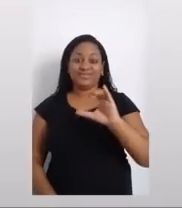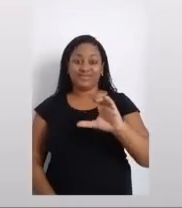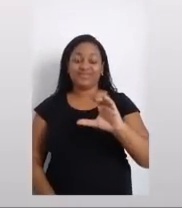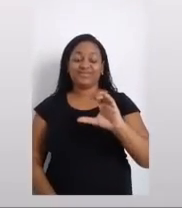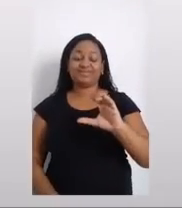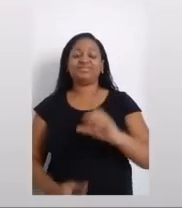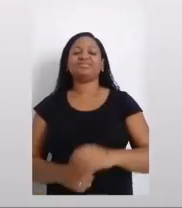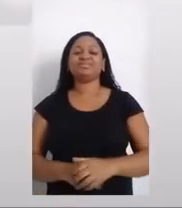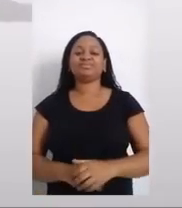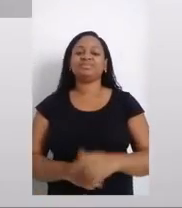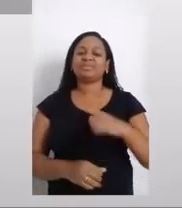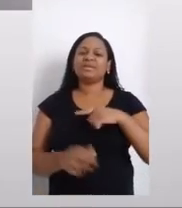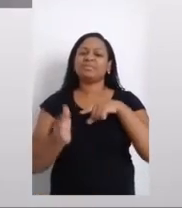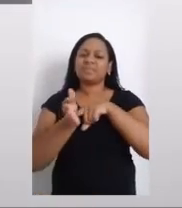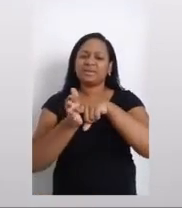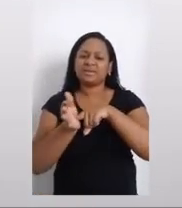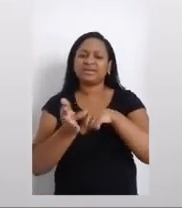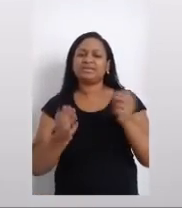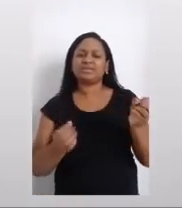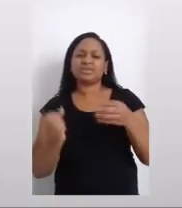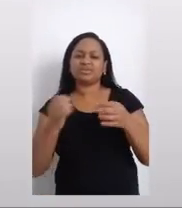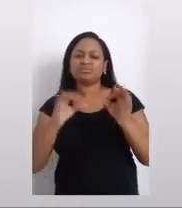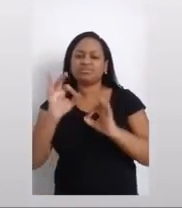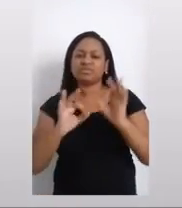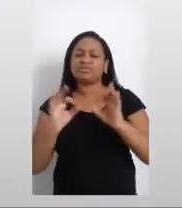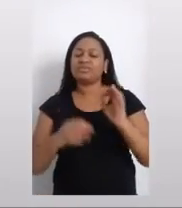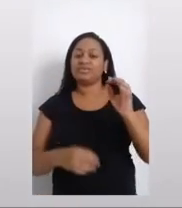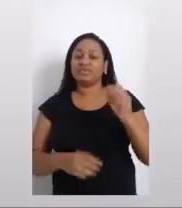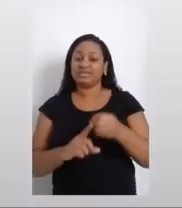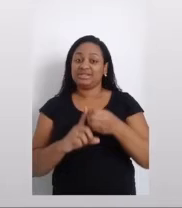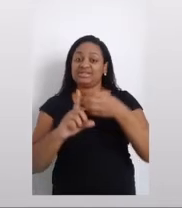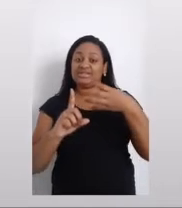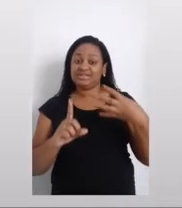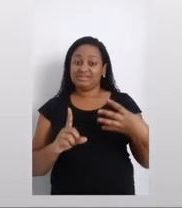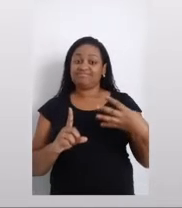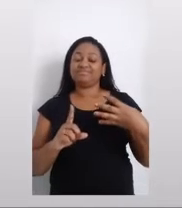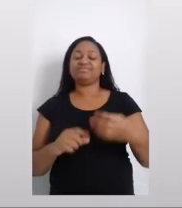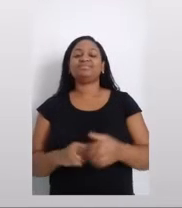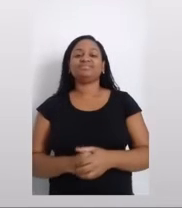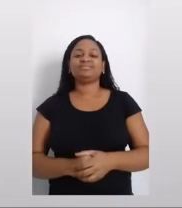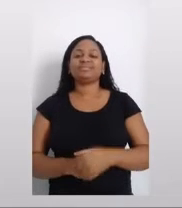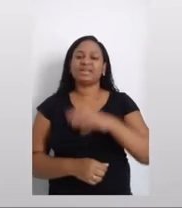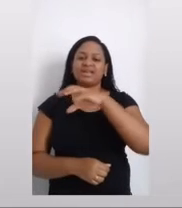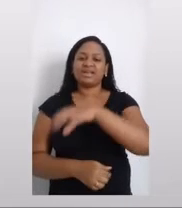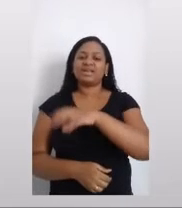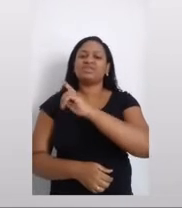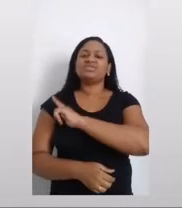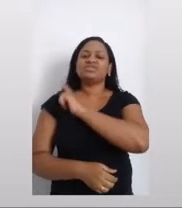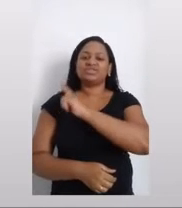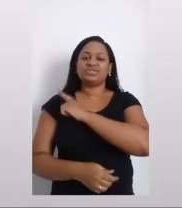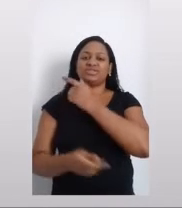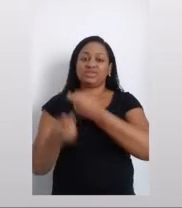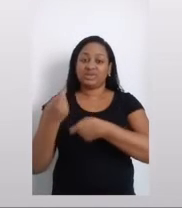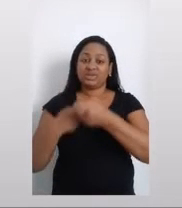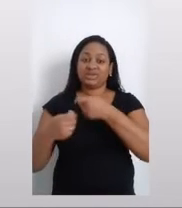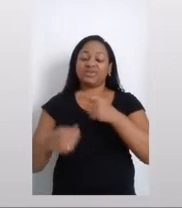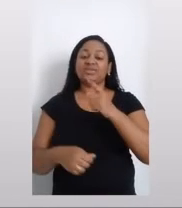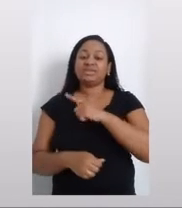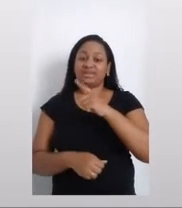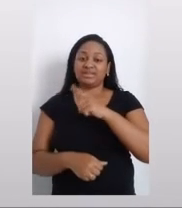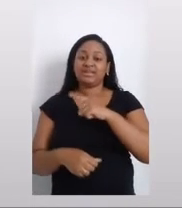continuada, pesquisa, inovação e extensão. Do eixo de gestão e negócios,